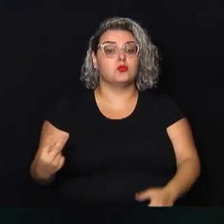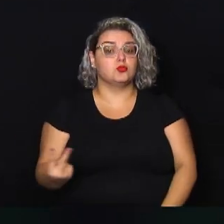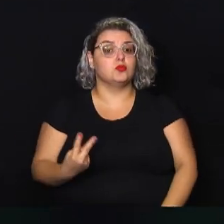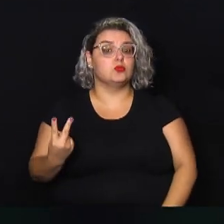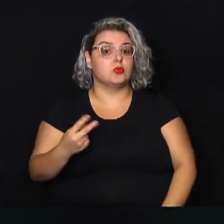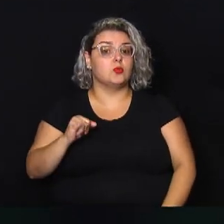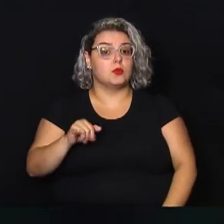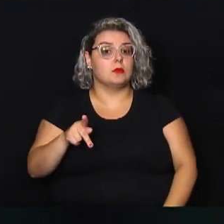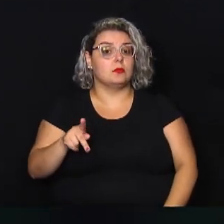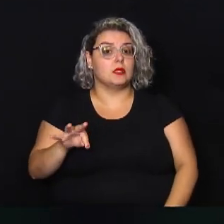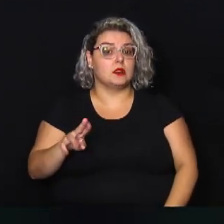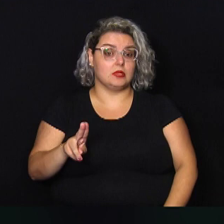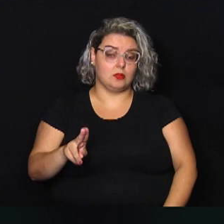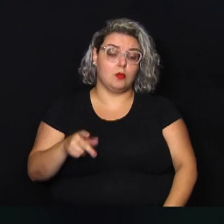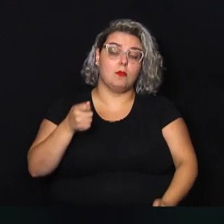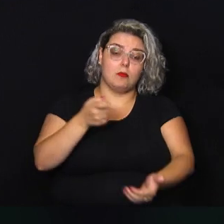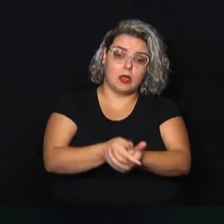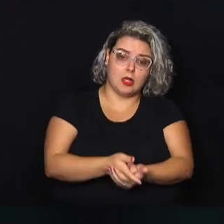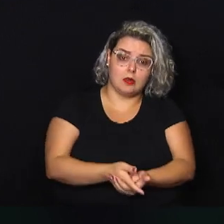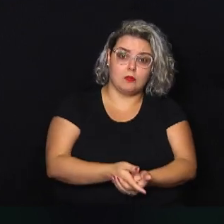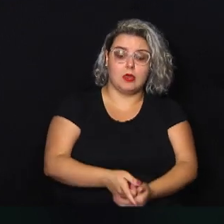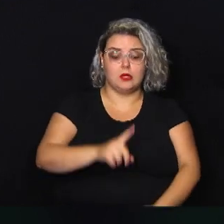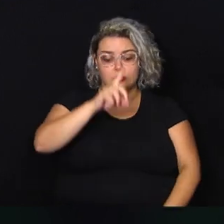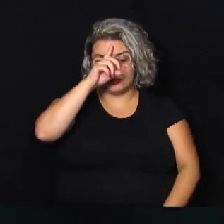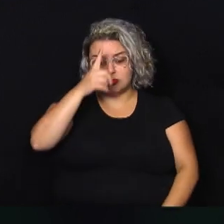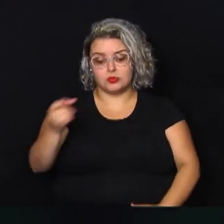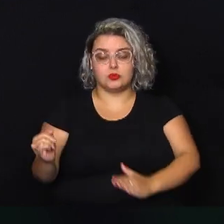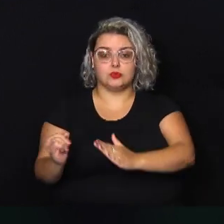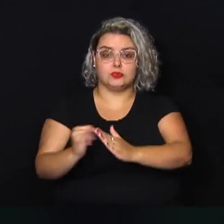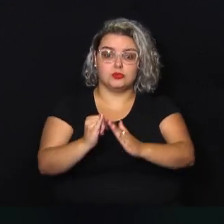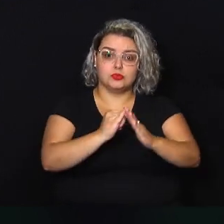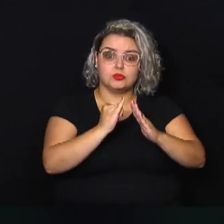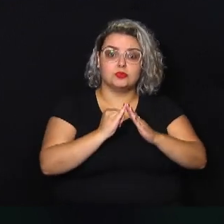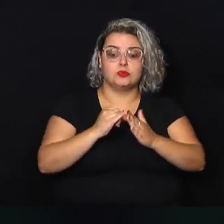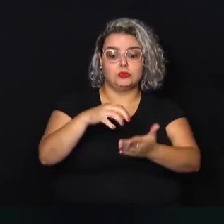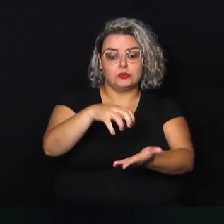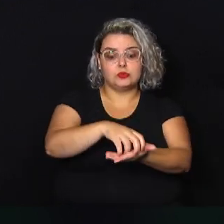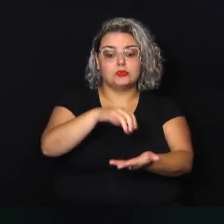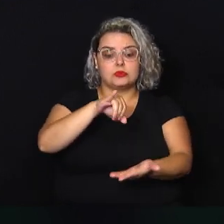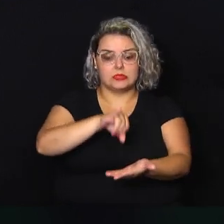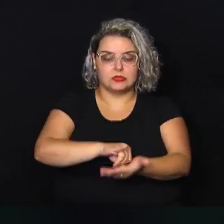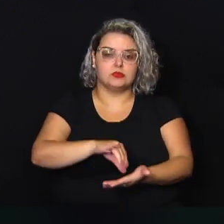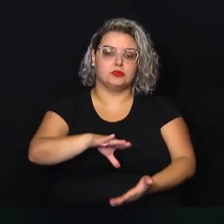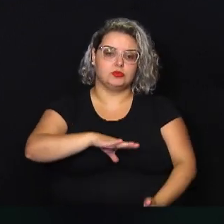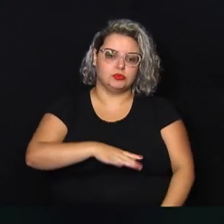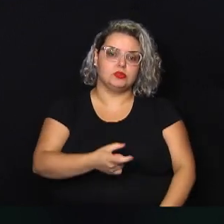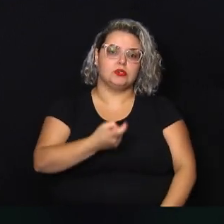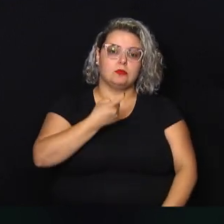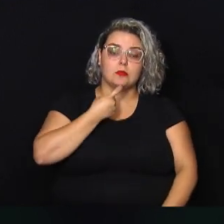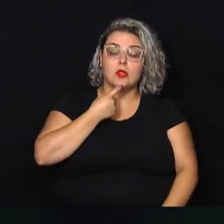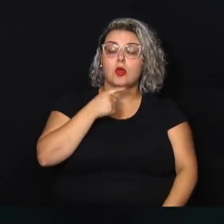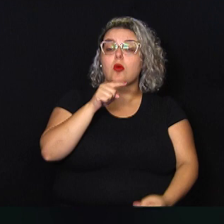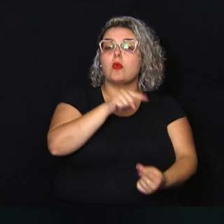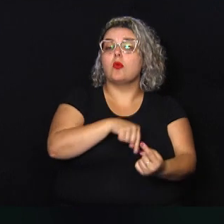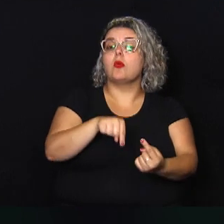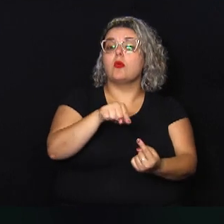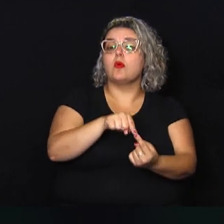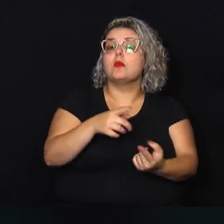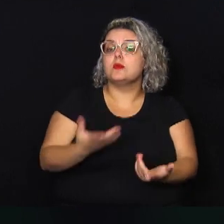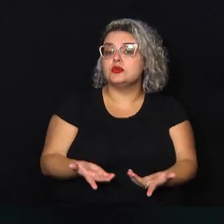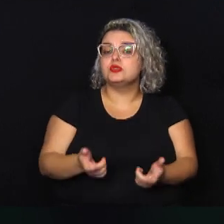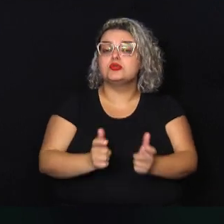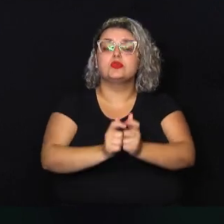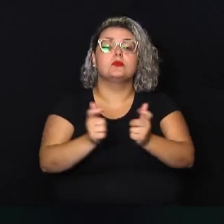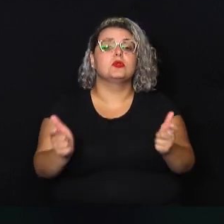IPTU pago pelos proprietários de imóveis situados no centro de Campinas, com a finalidade de aumentar o